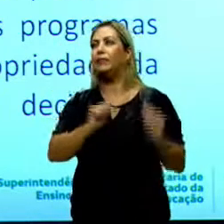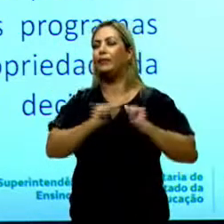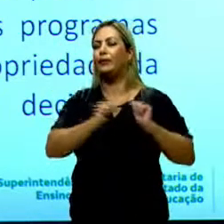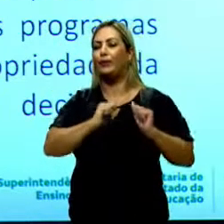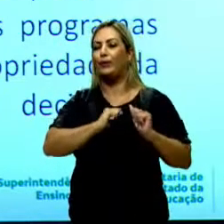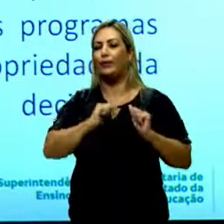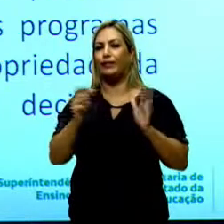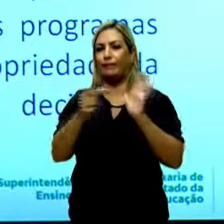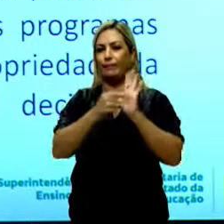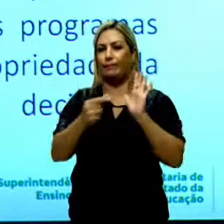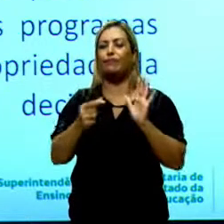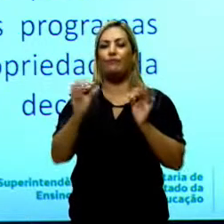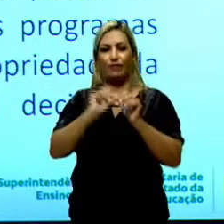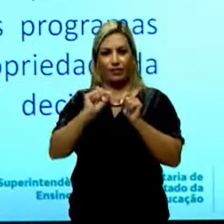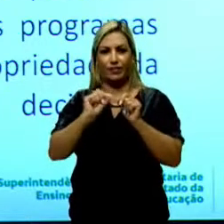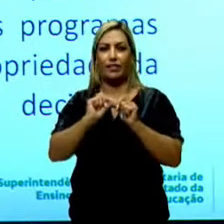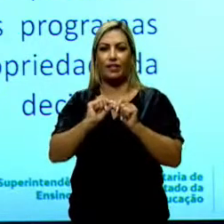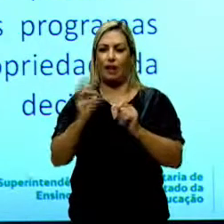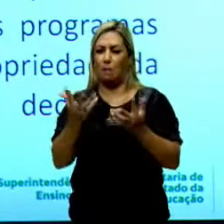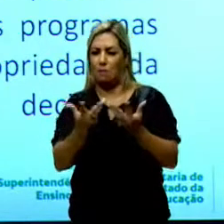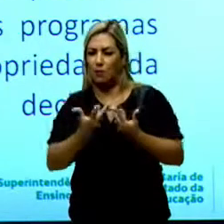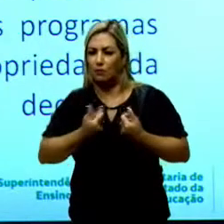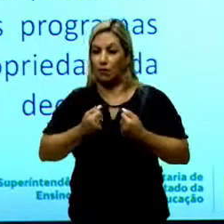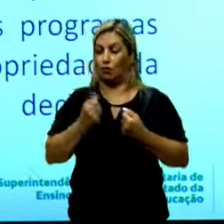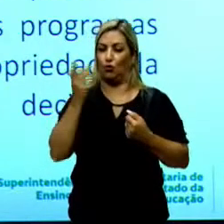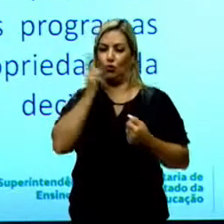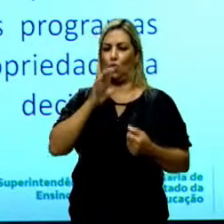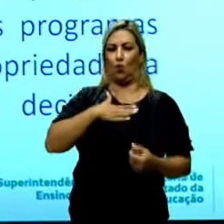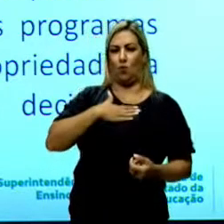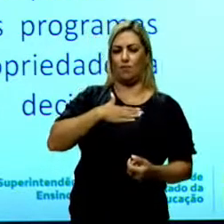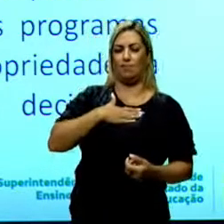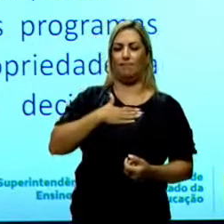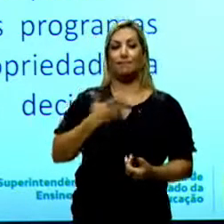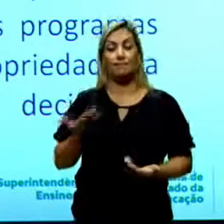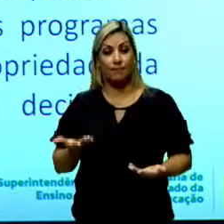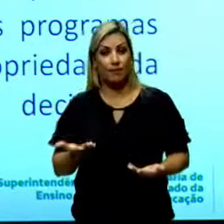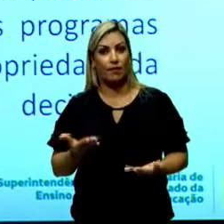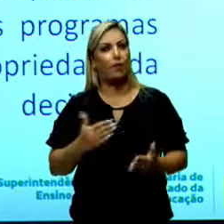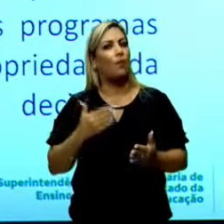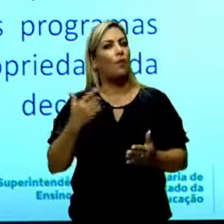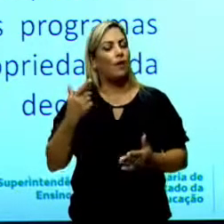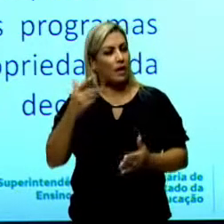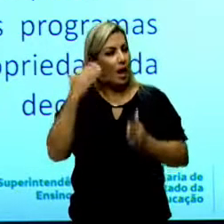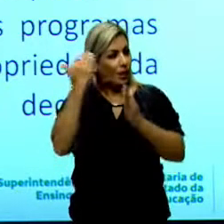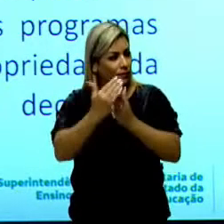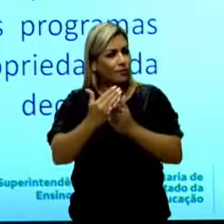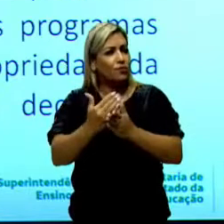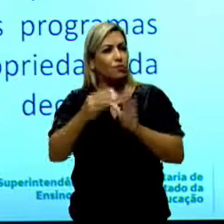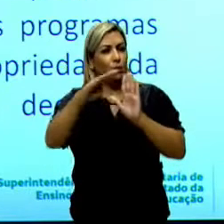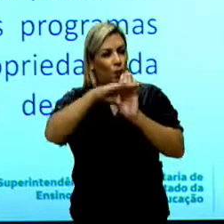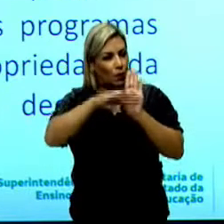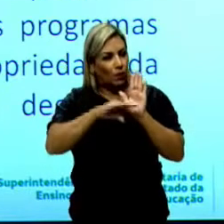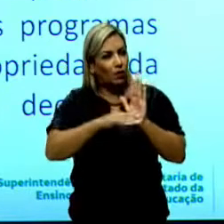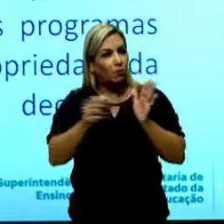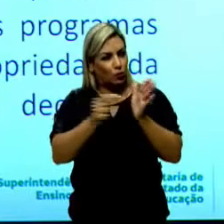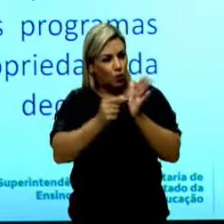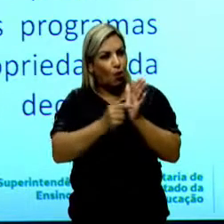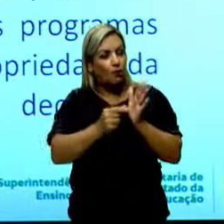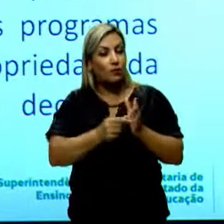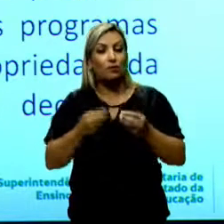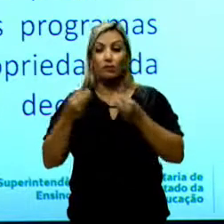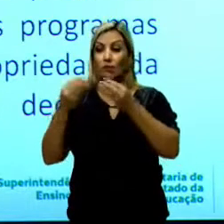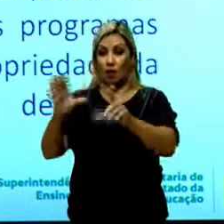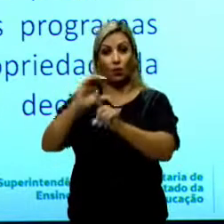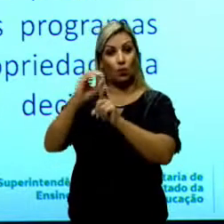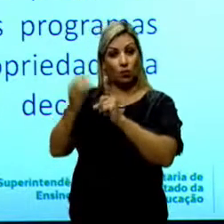gosta de ser hábil e engenhoso. Além disso, esses programas são entregues à comunidade